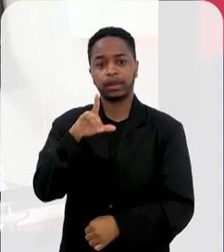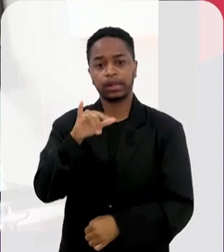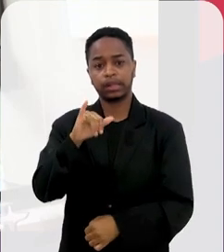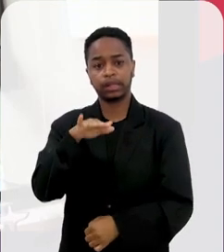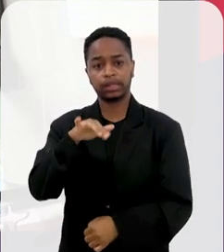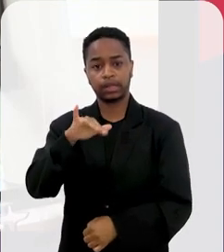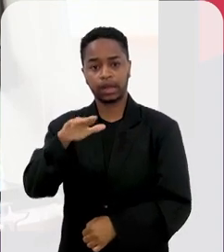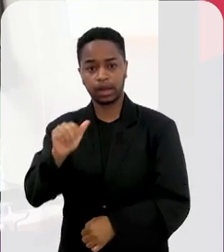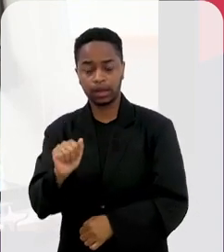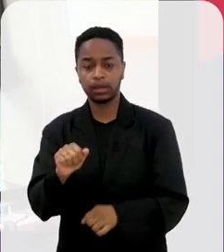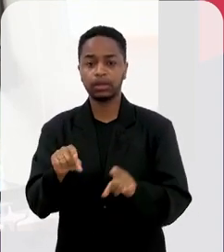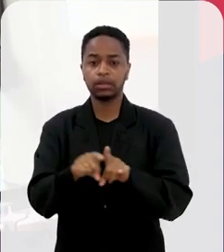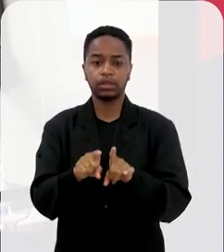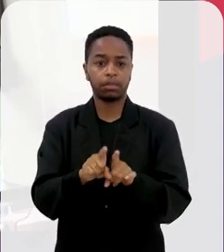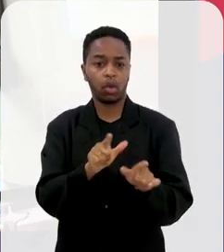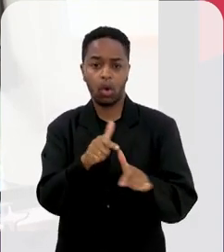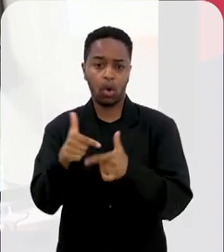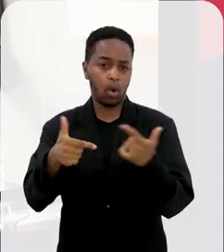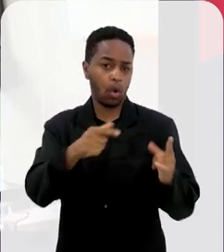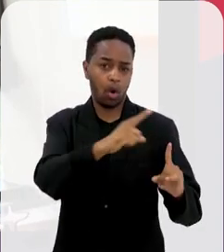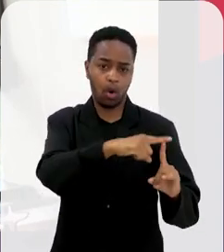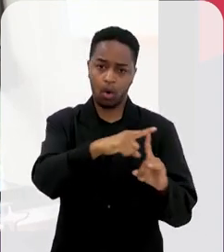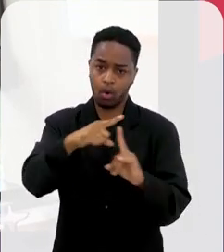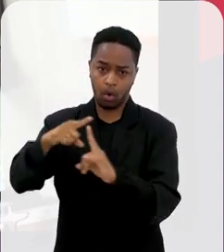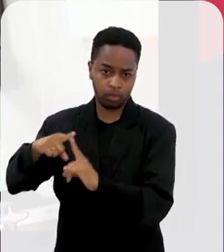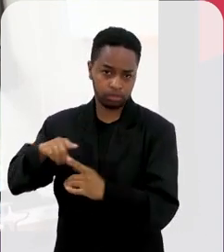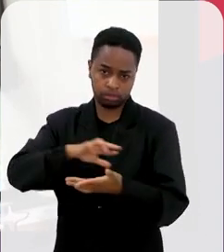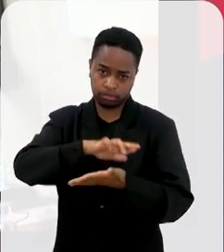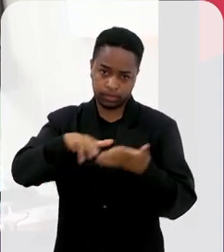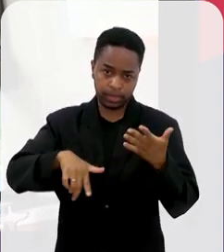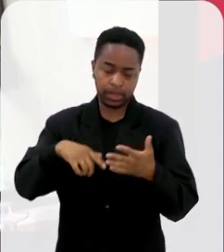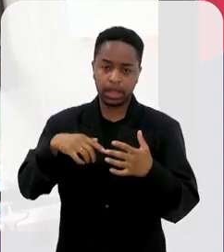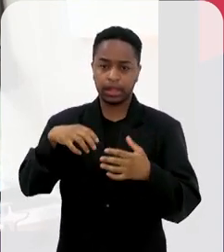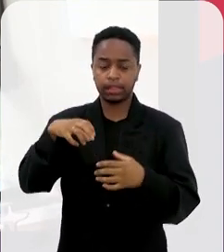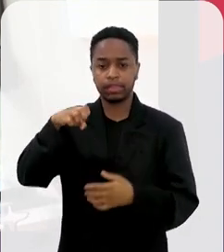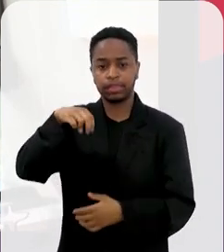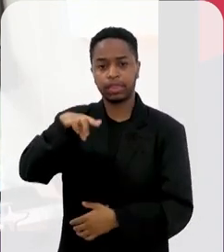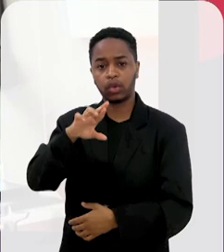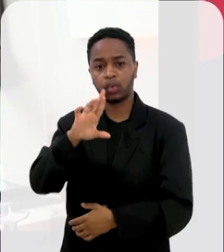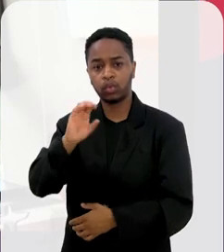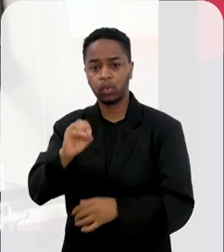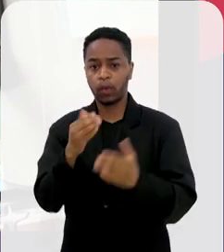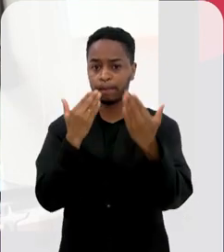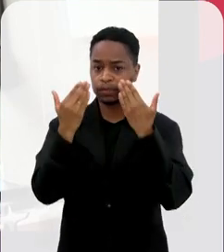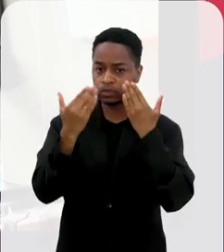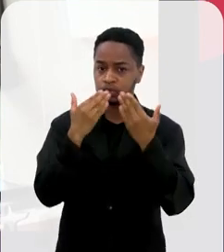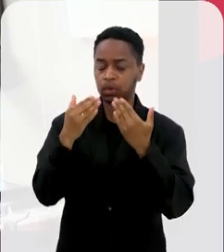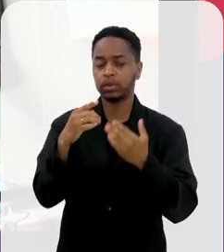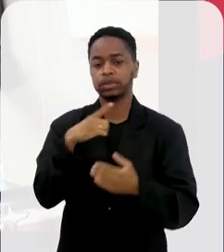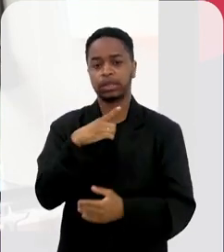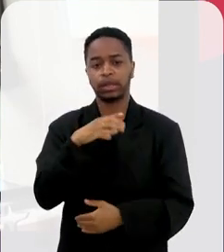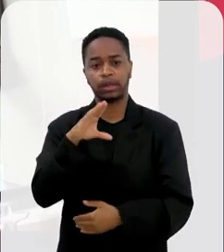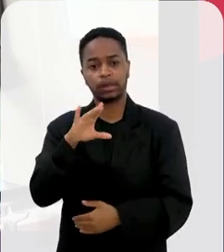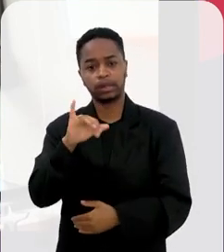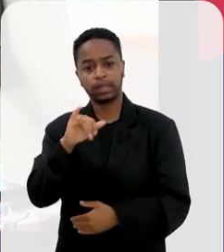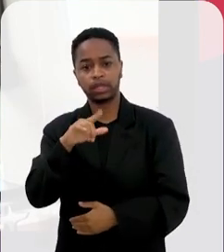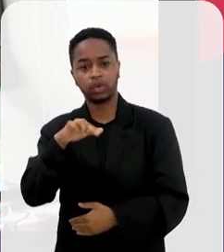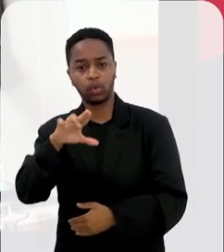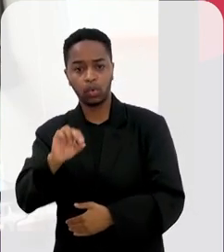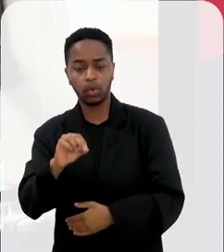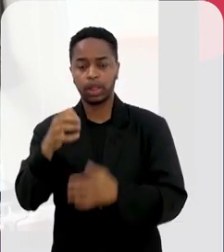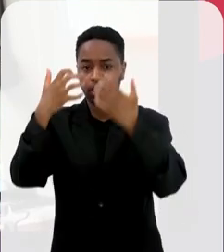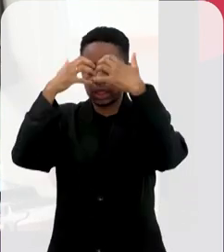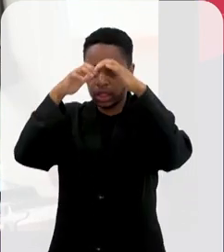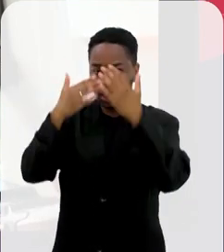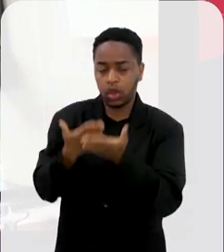envolve a clínica, envolve o intensivista, envolve o neuropsicólogo, envolve o clínico,